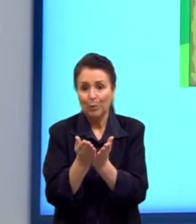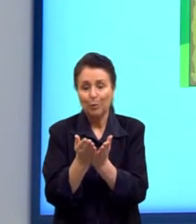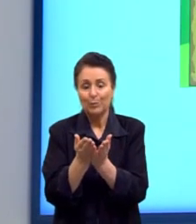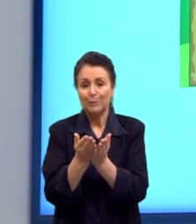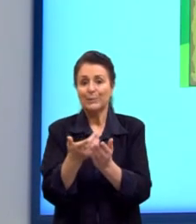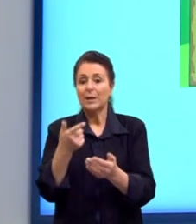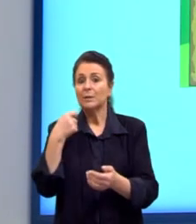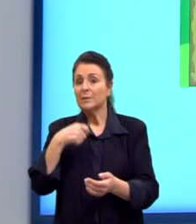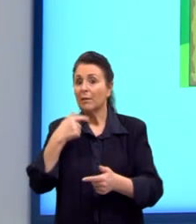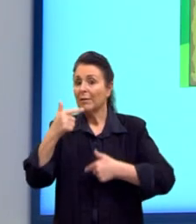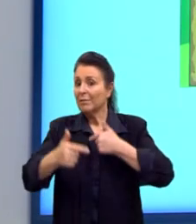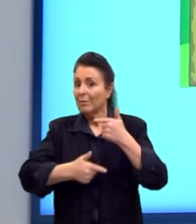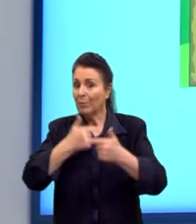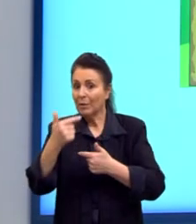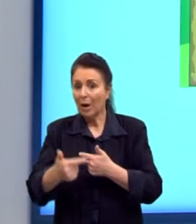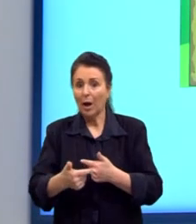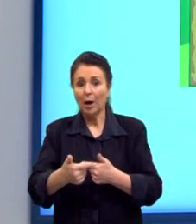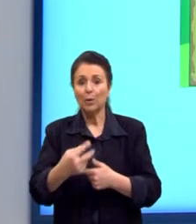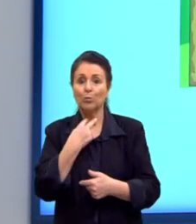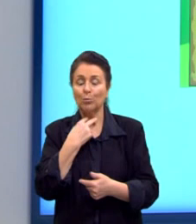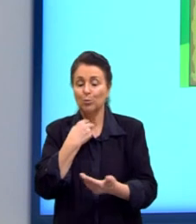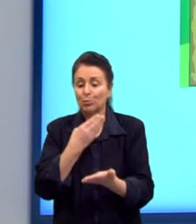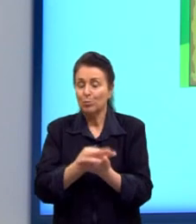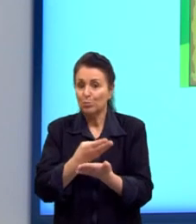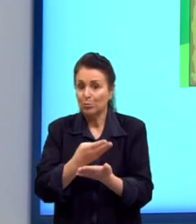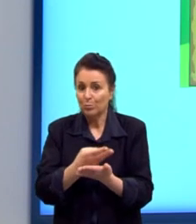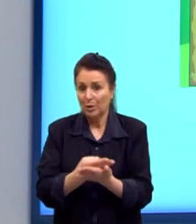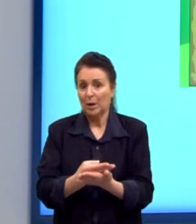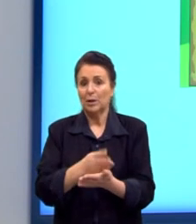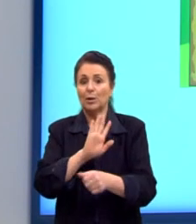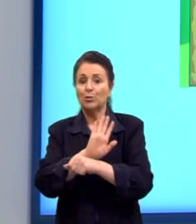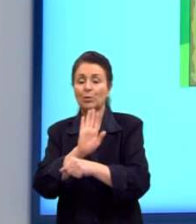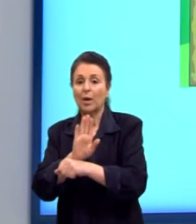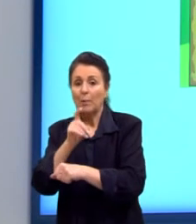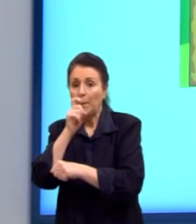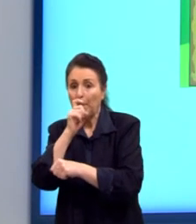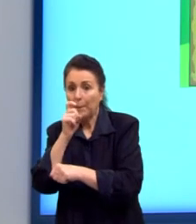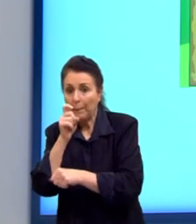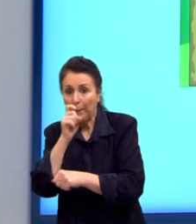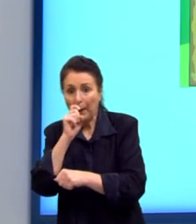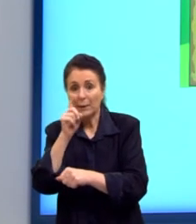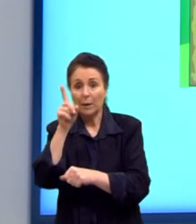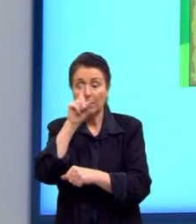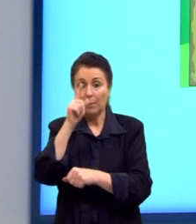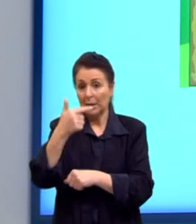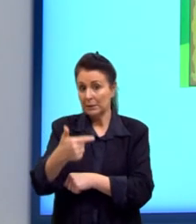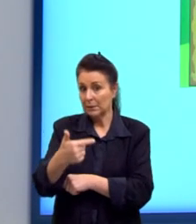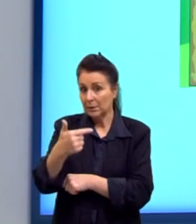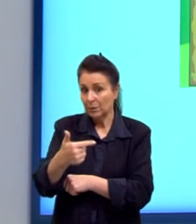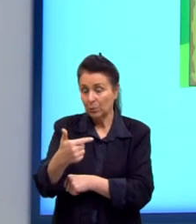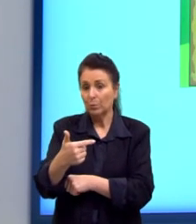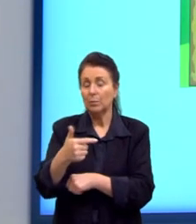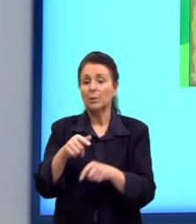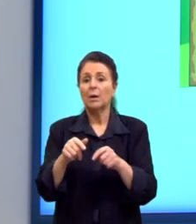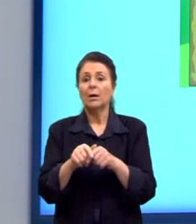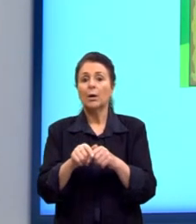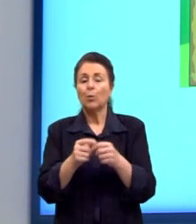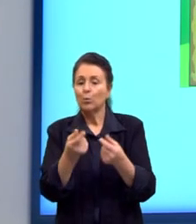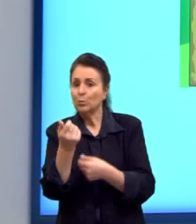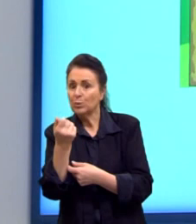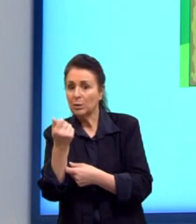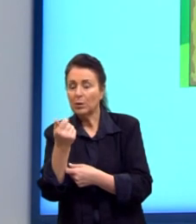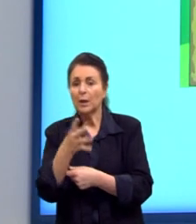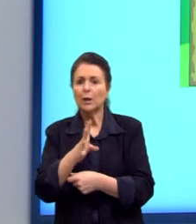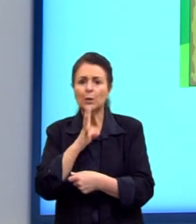precisava trabalhar para ajudar o pai e a madrasta, para sustentar a casa. E mesmo com todas essas dificuldades, ele